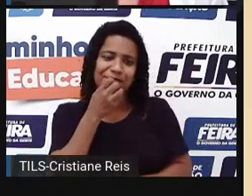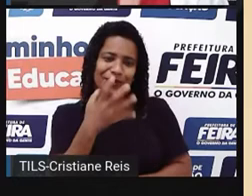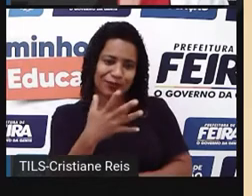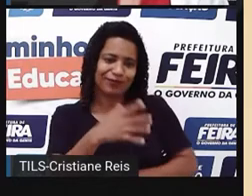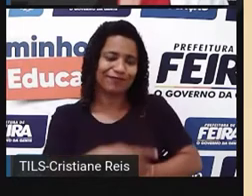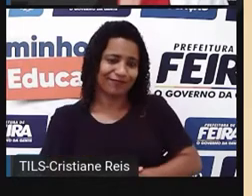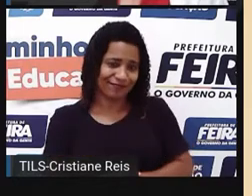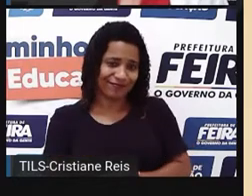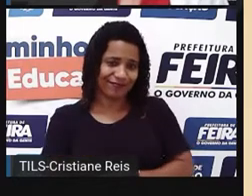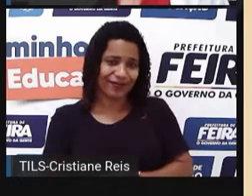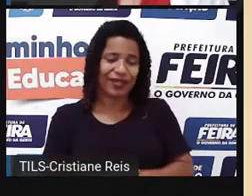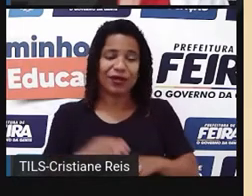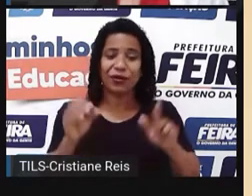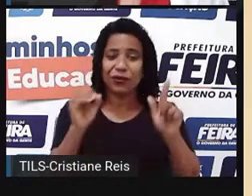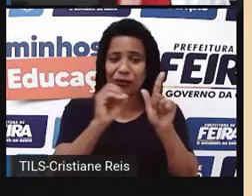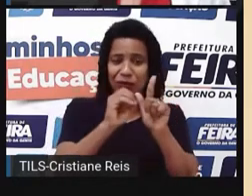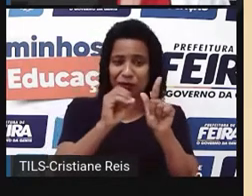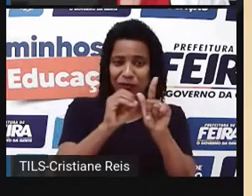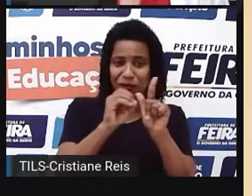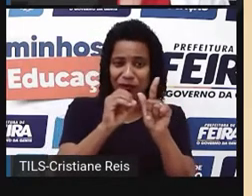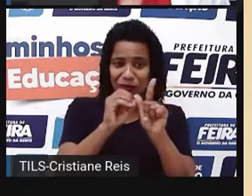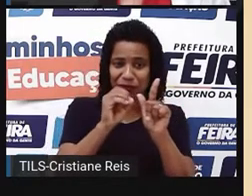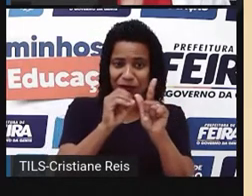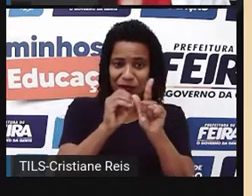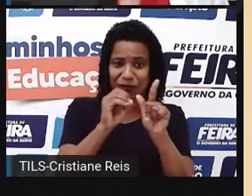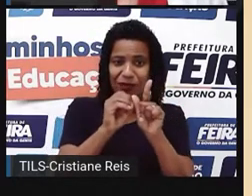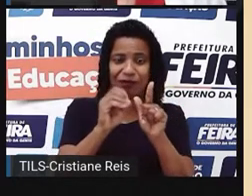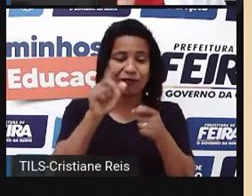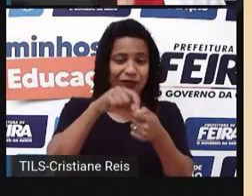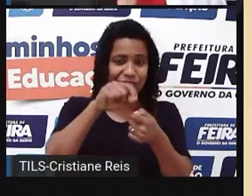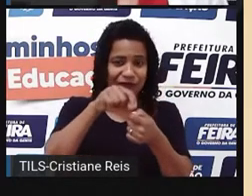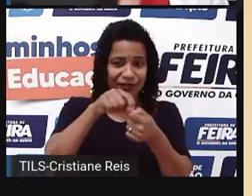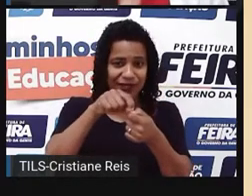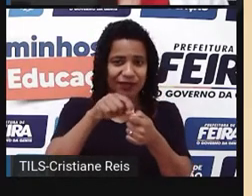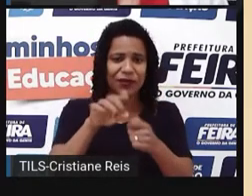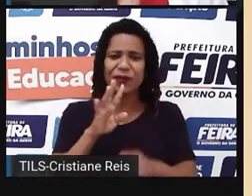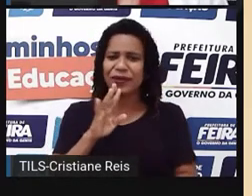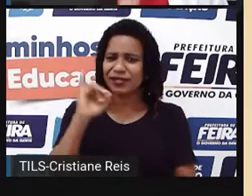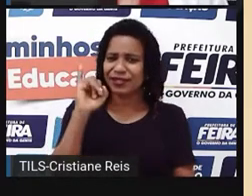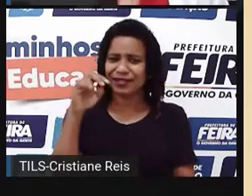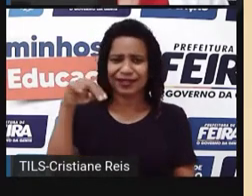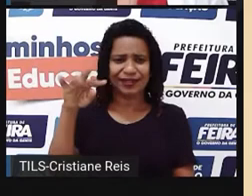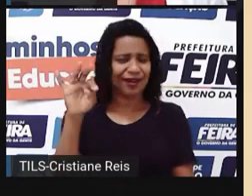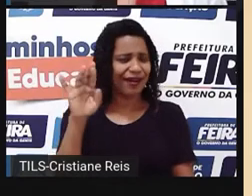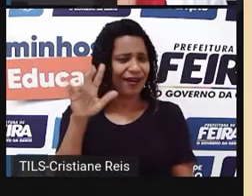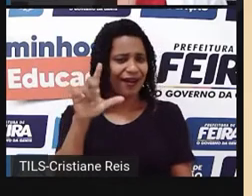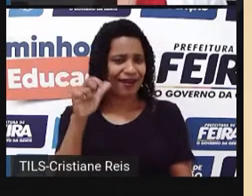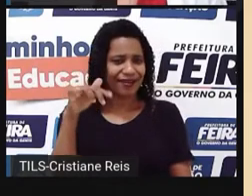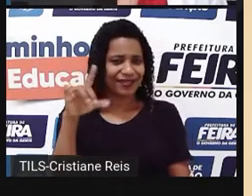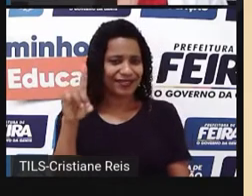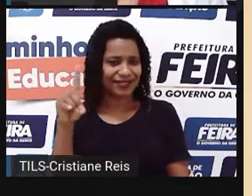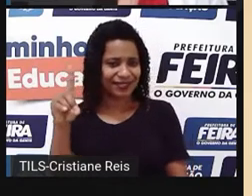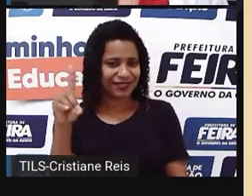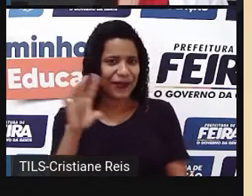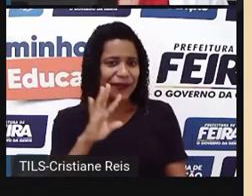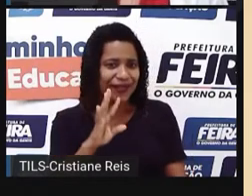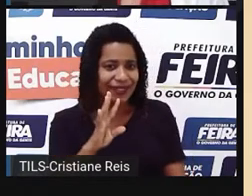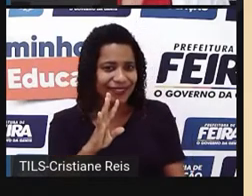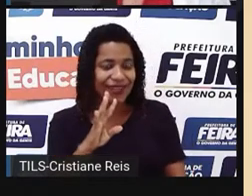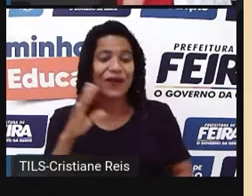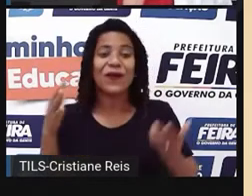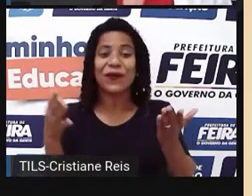produzido pelo Google. Winterland. Do you know? Vocês conhecem Winterland? Então, na aula de hoje, nós vamos